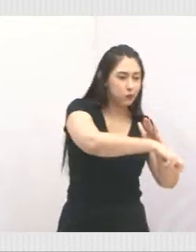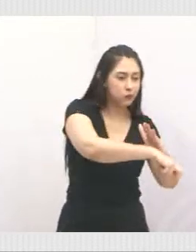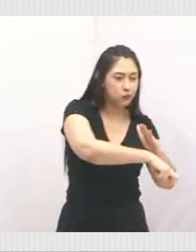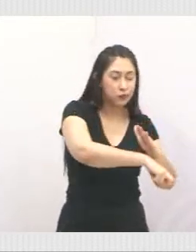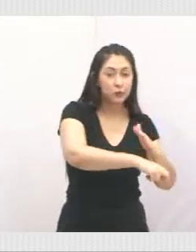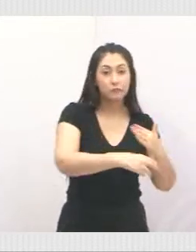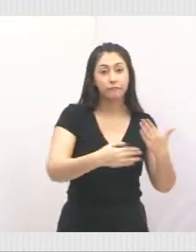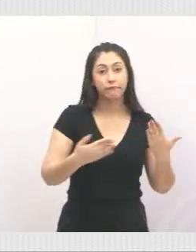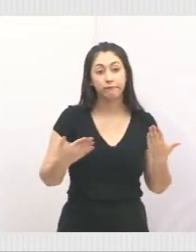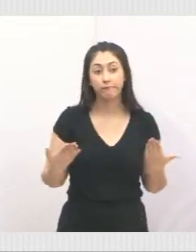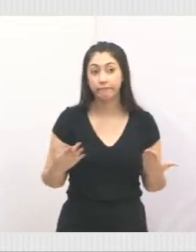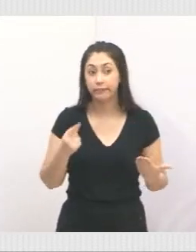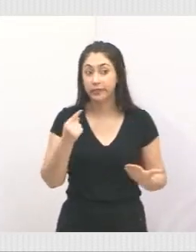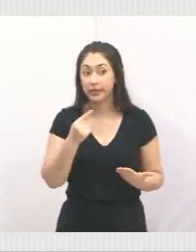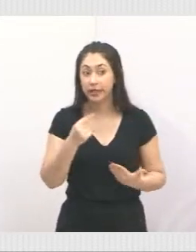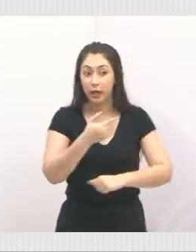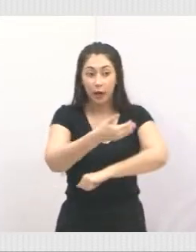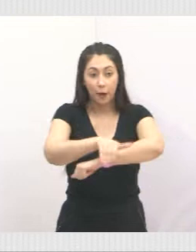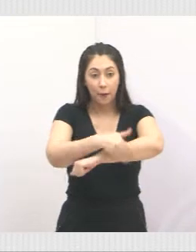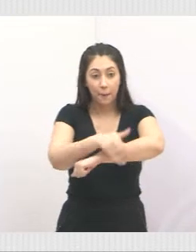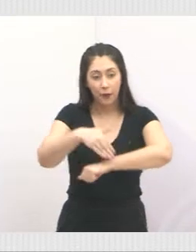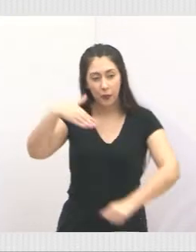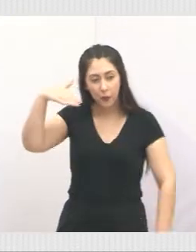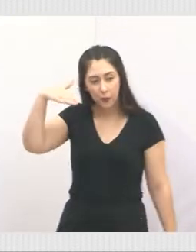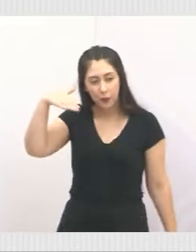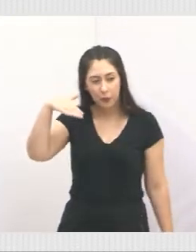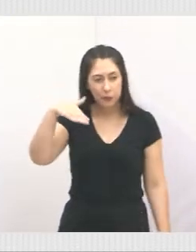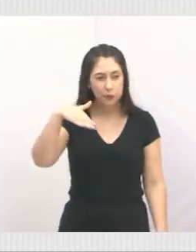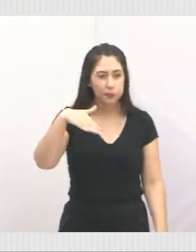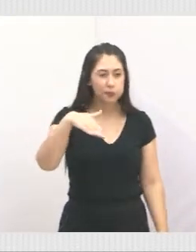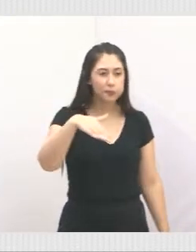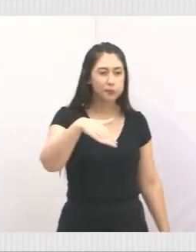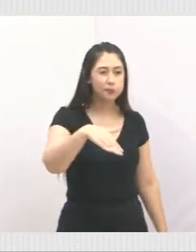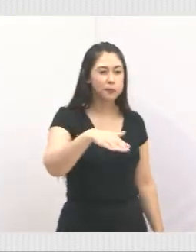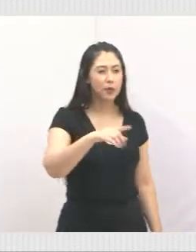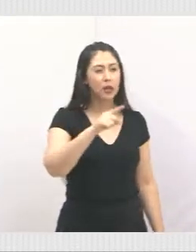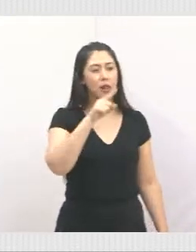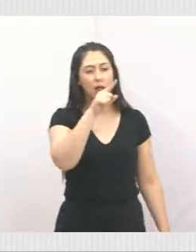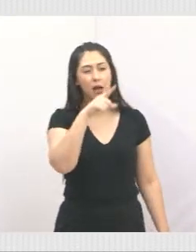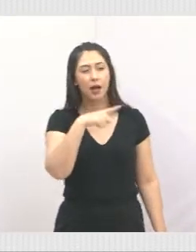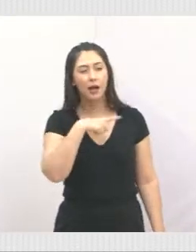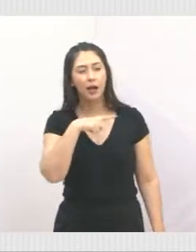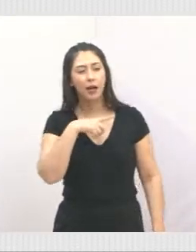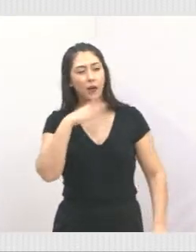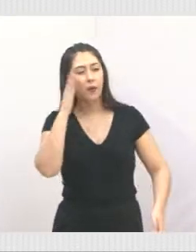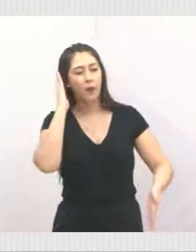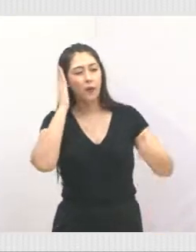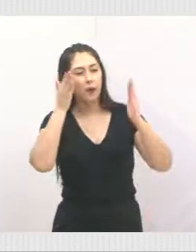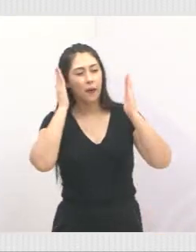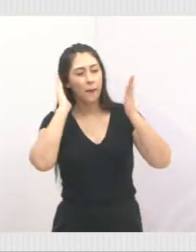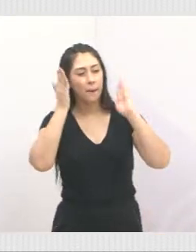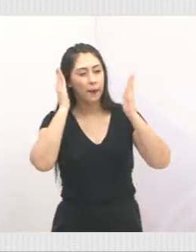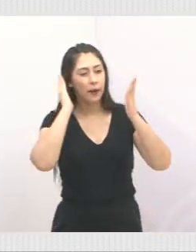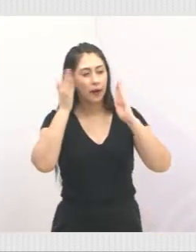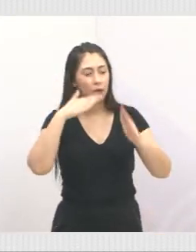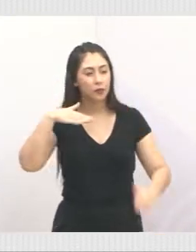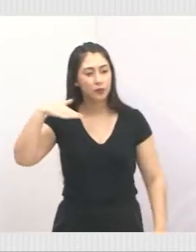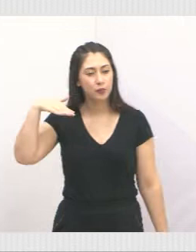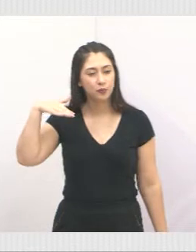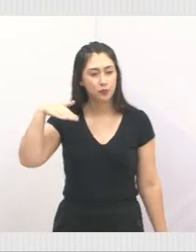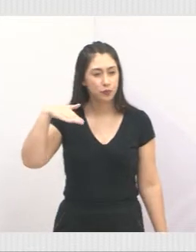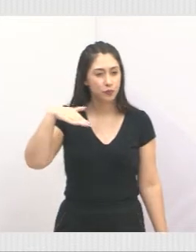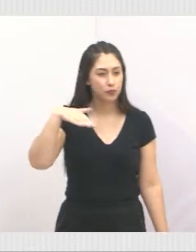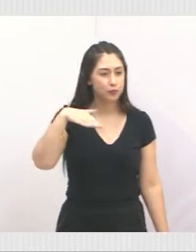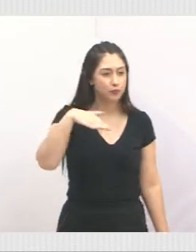Então, ali é uma rua íngreme, Dá para ver lá em cima, lá onde é que tem um caminhão. E a descida